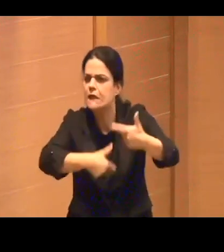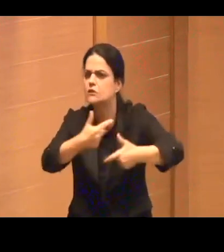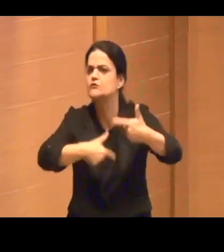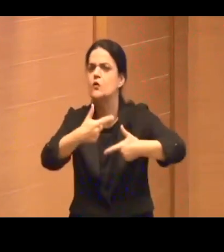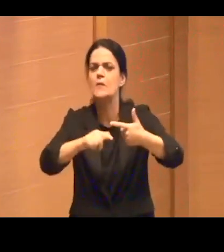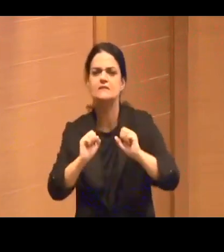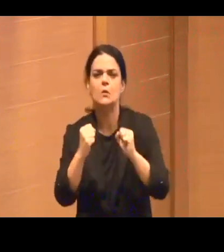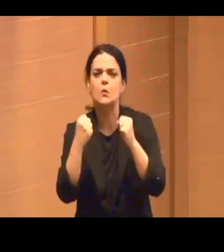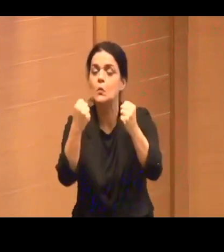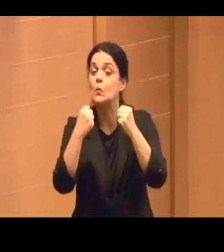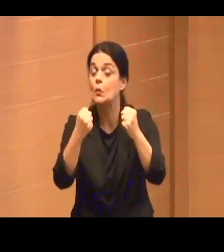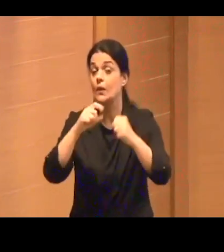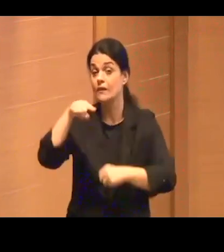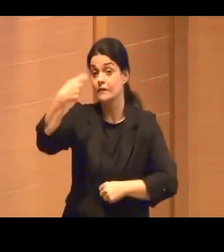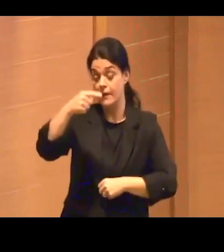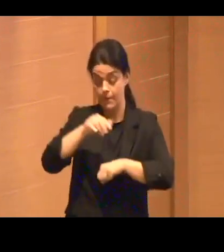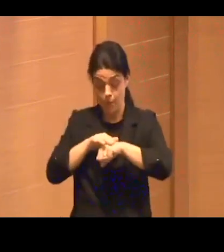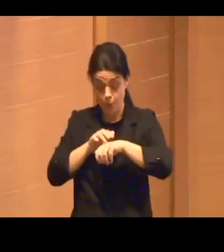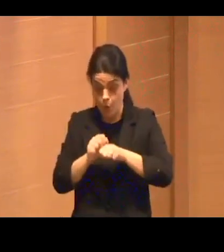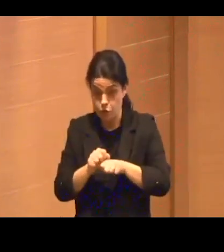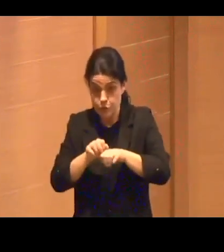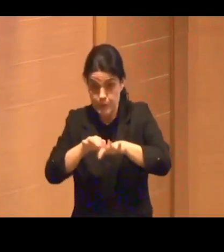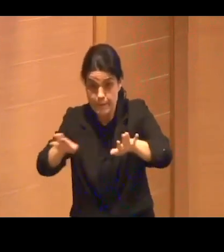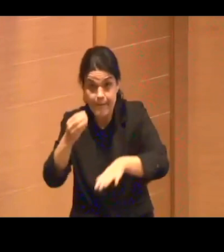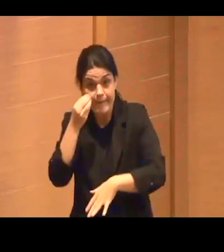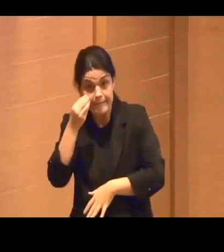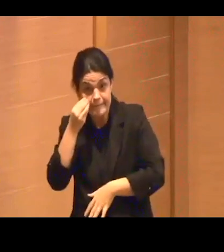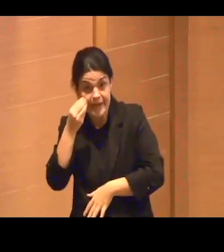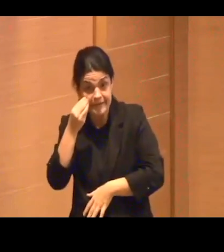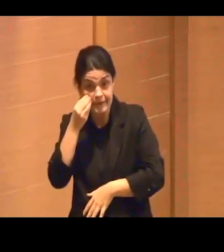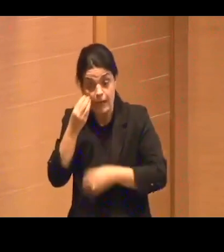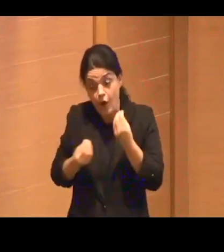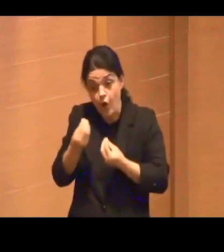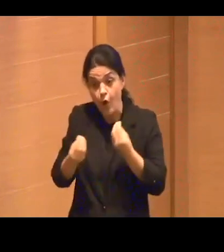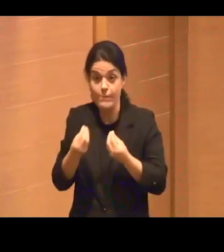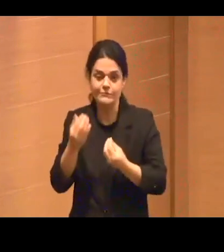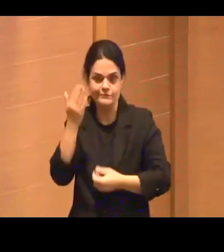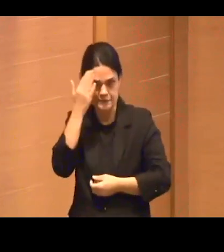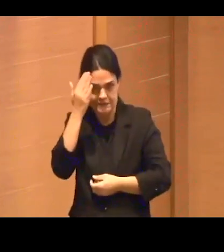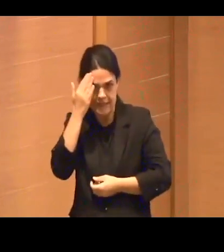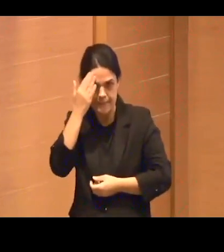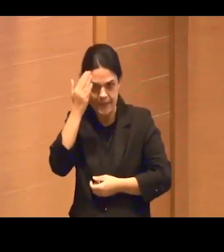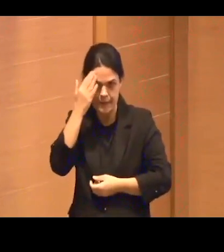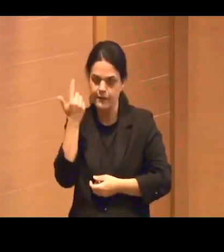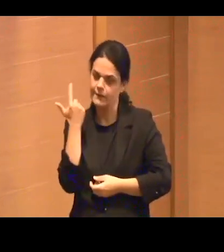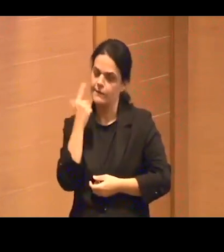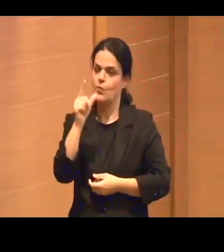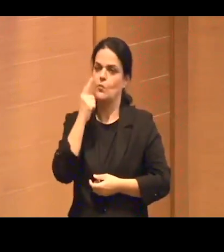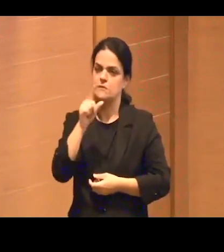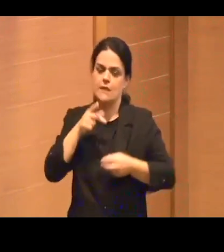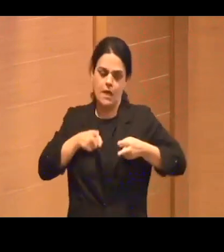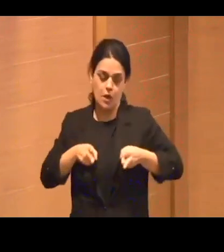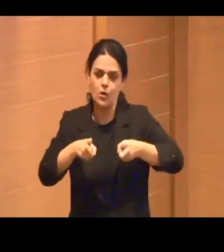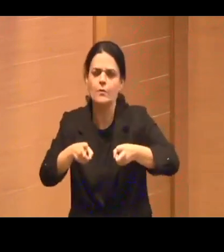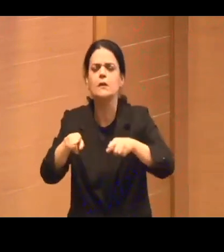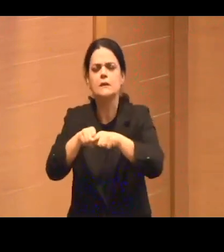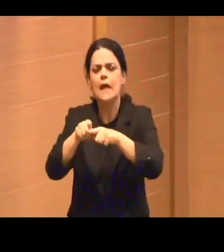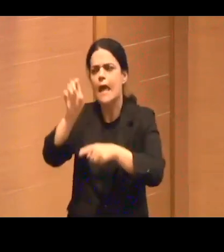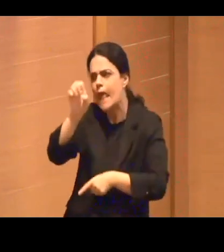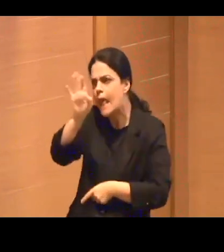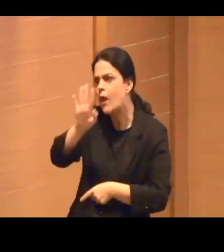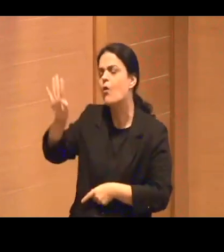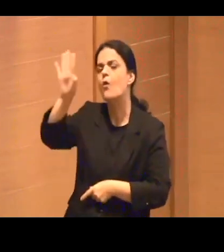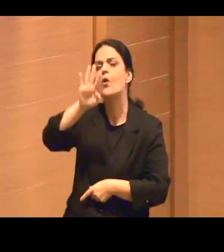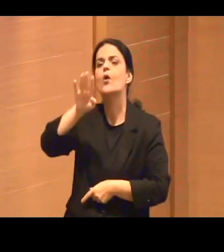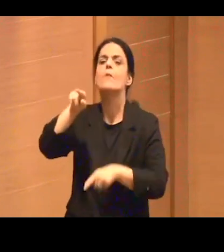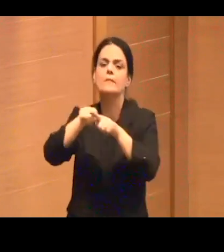de que forma conseguem avançar nisso. A Europa, também, trabalhando com competências. Eu não